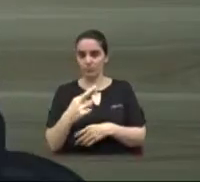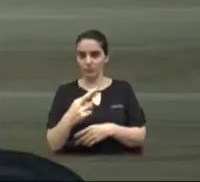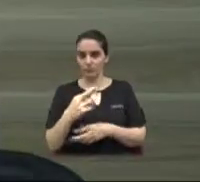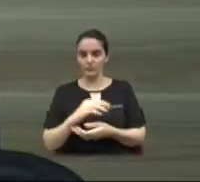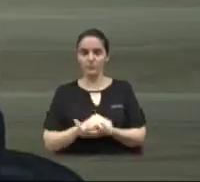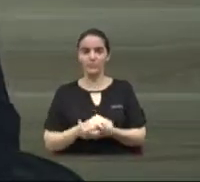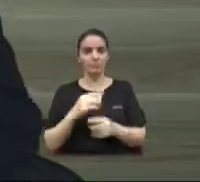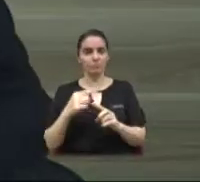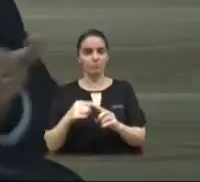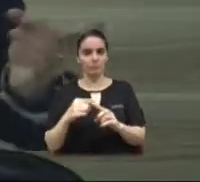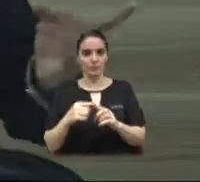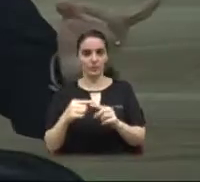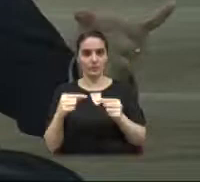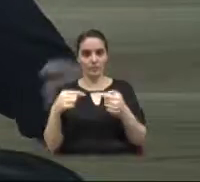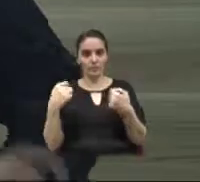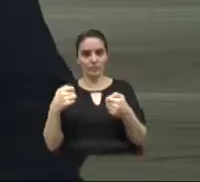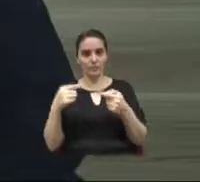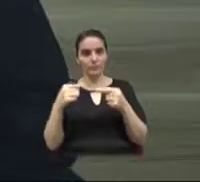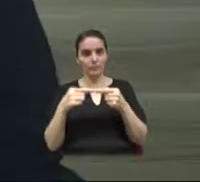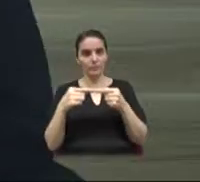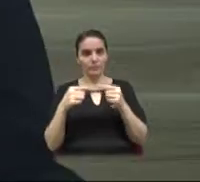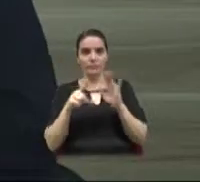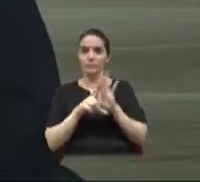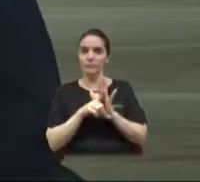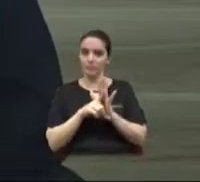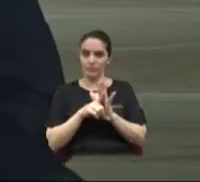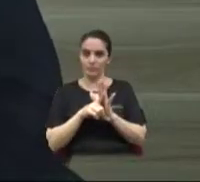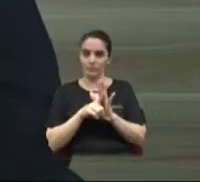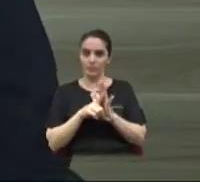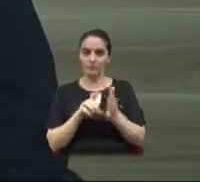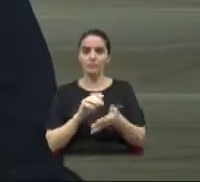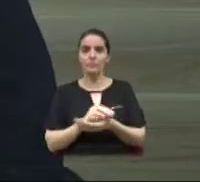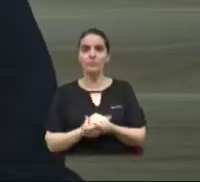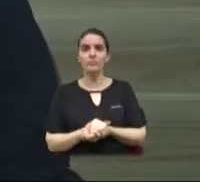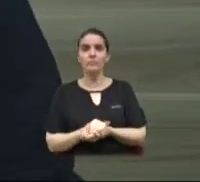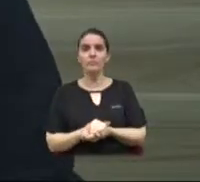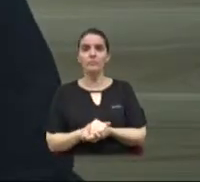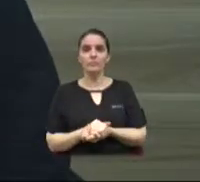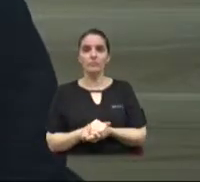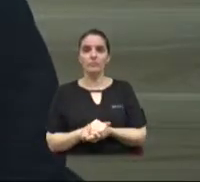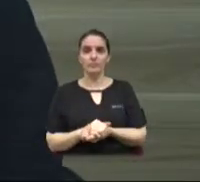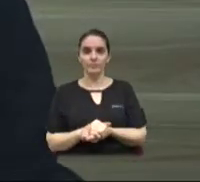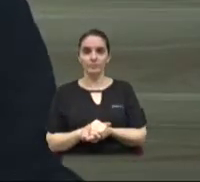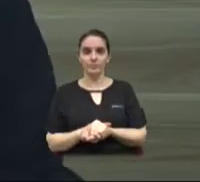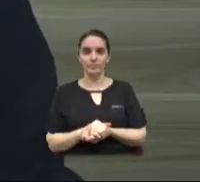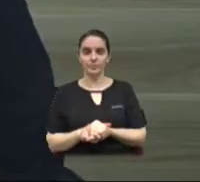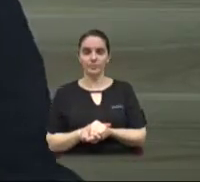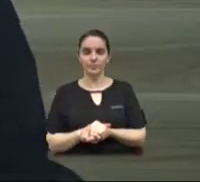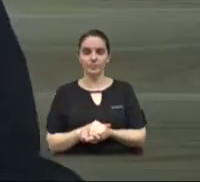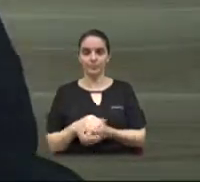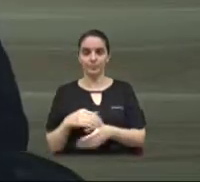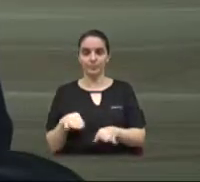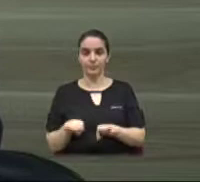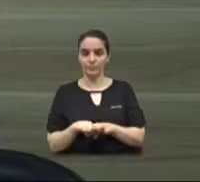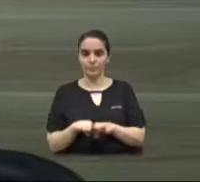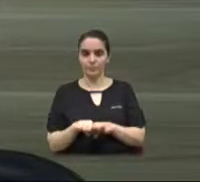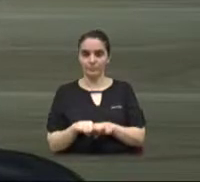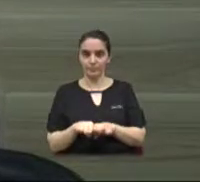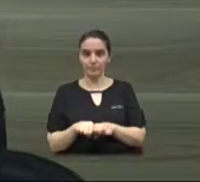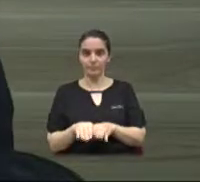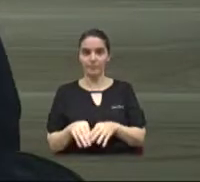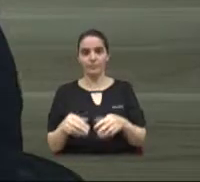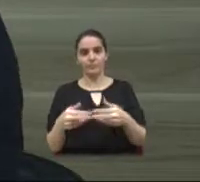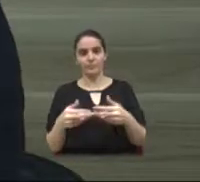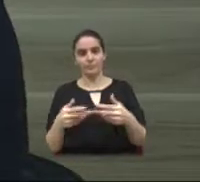questões legais depois de feito o procedimento, e aí implica no pagamento, tem uma série de